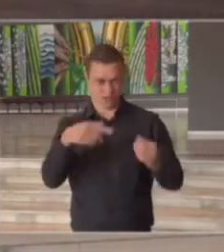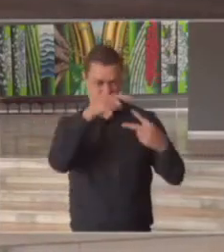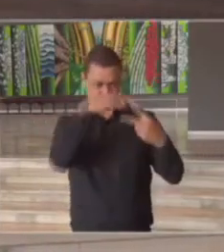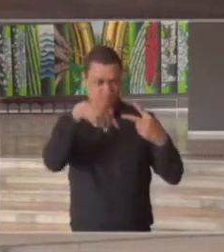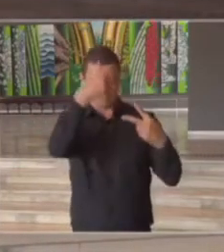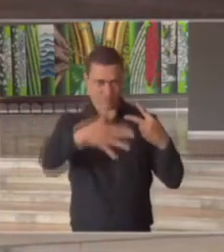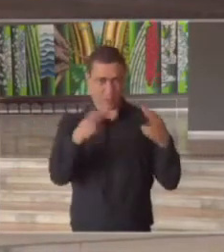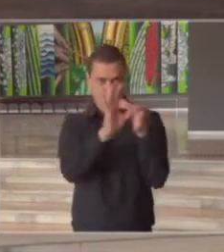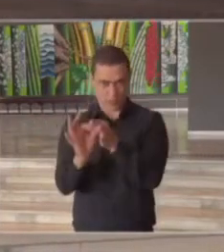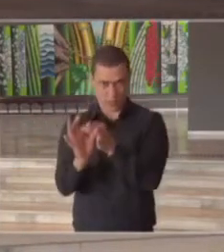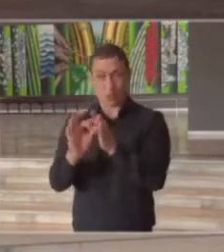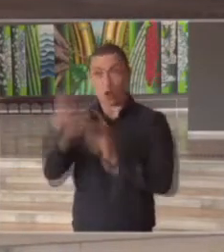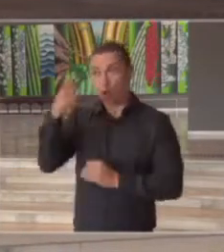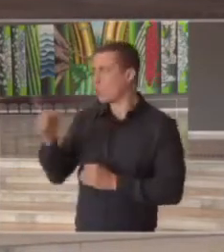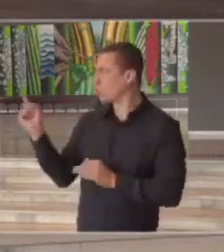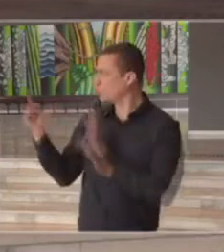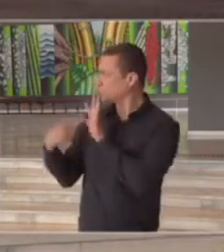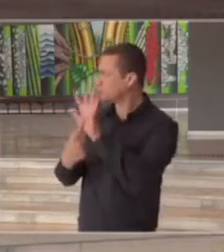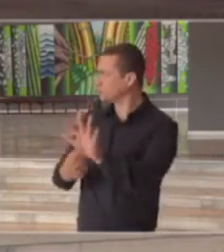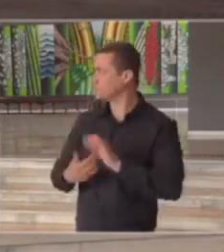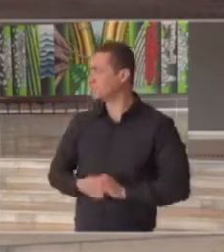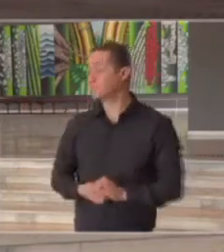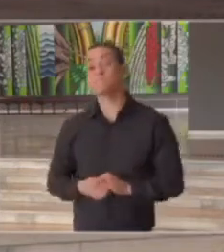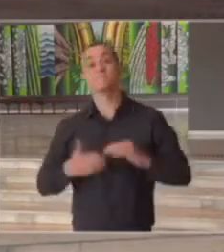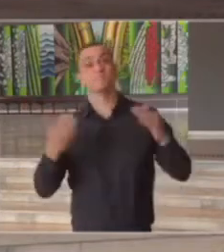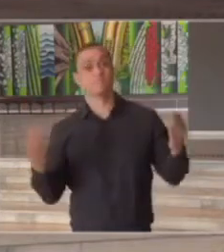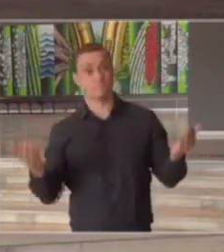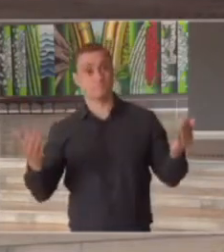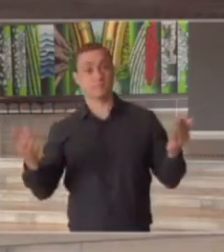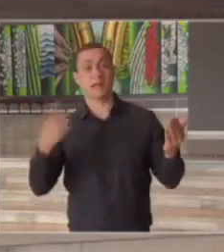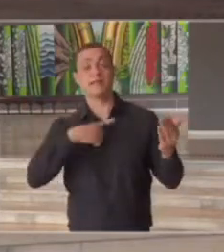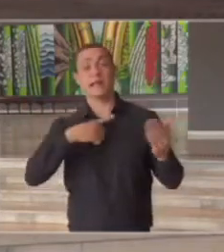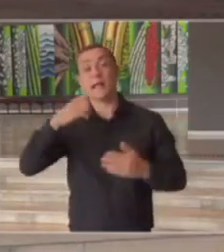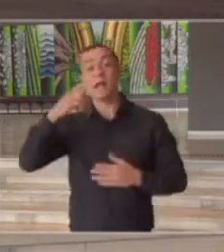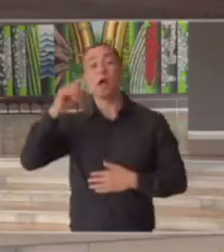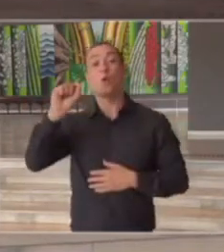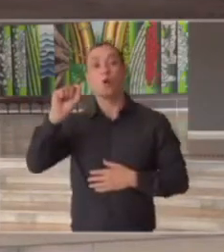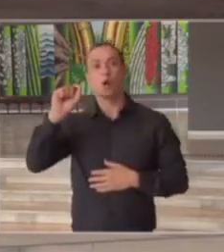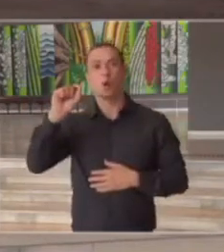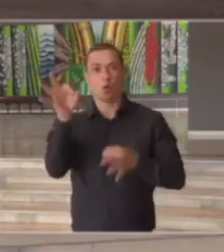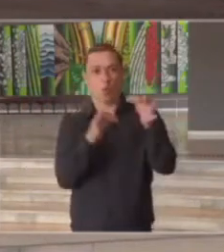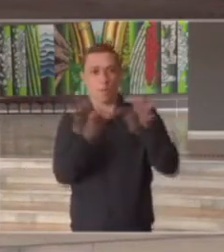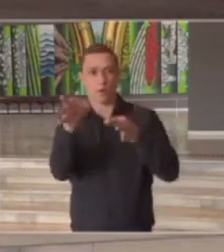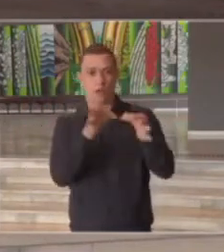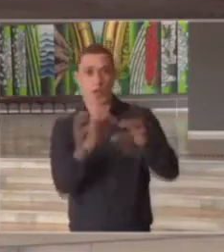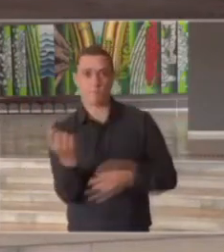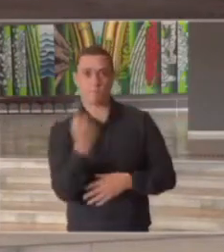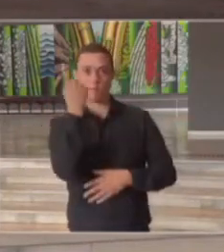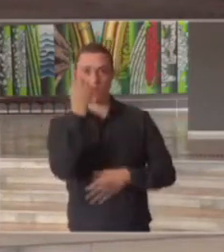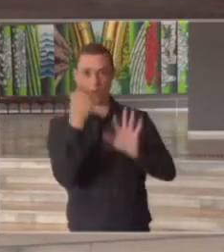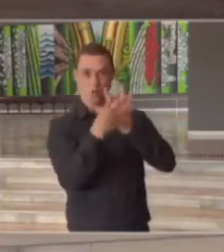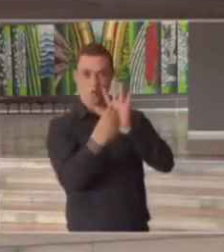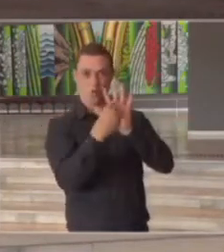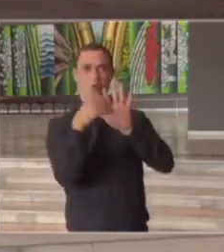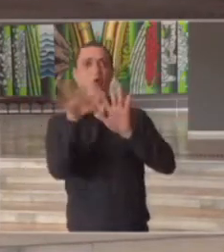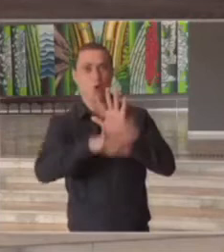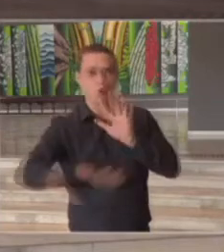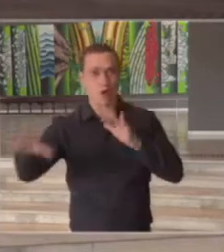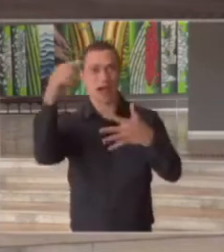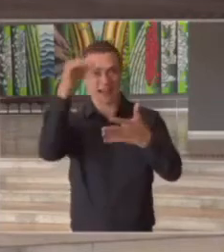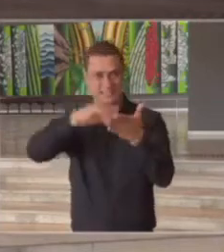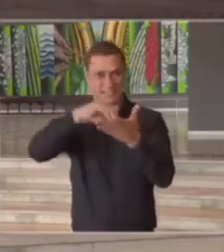testes nós temos os pilotos que envolvem todas as secretarias